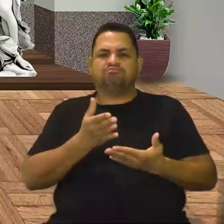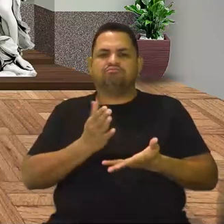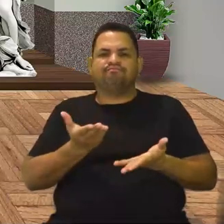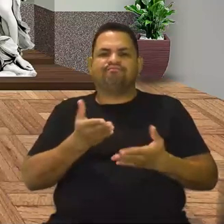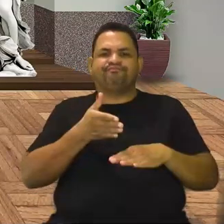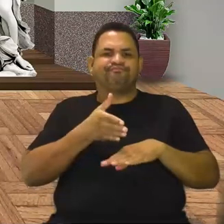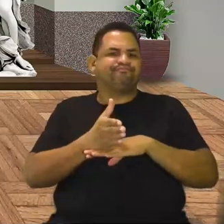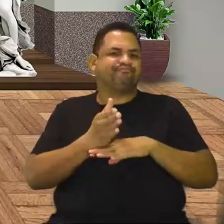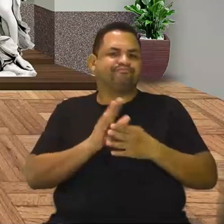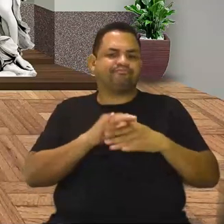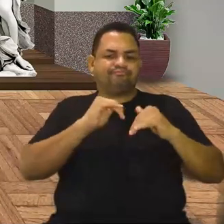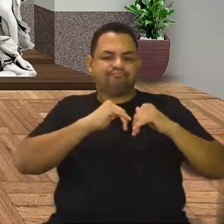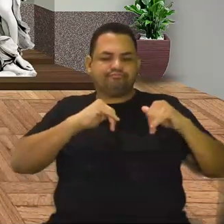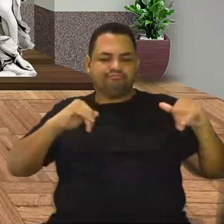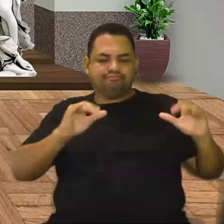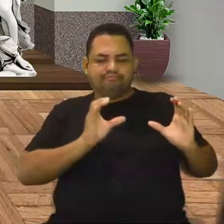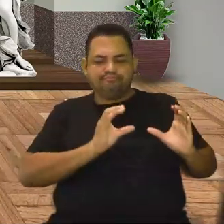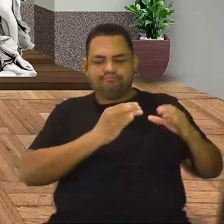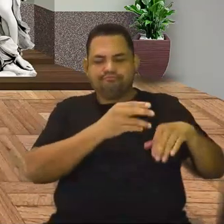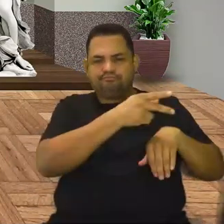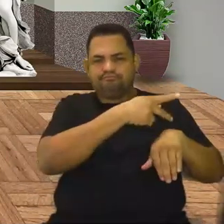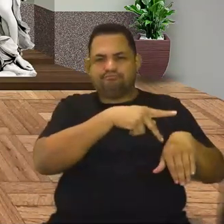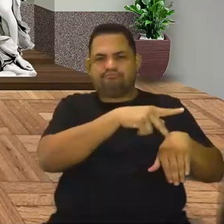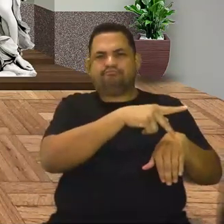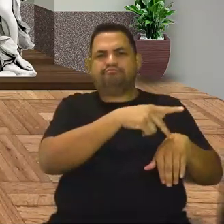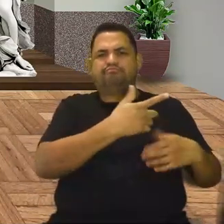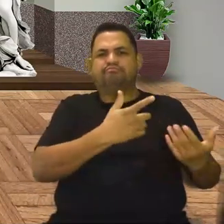das Nações. Os Estados Unidos se afastam depois da Liga das Nações.